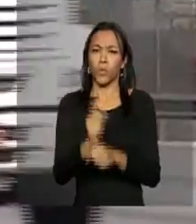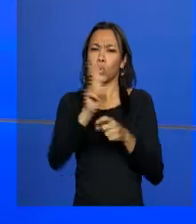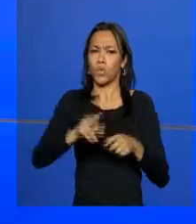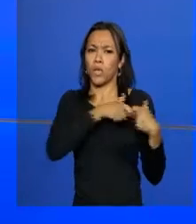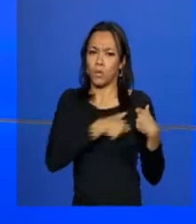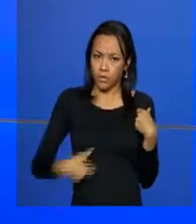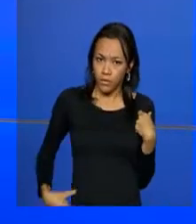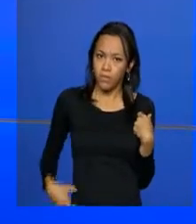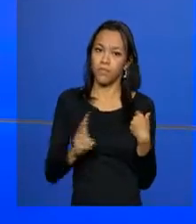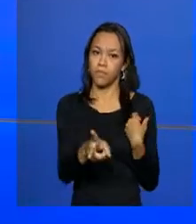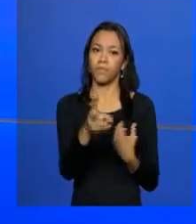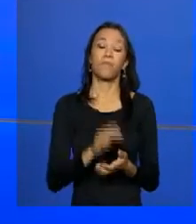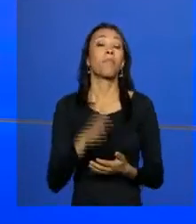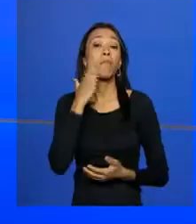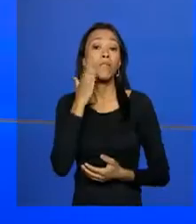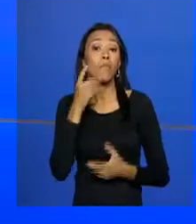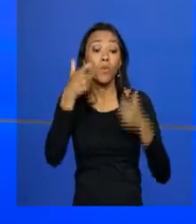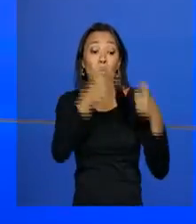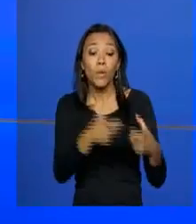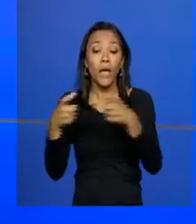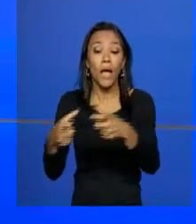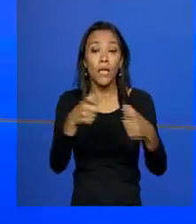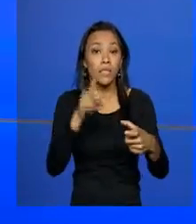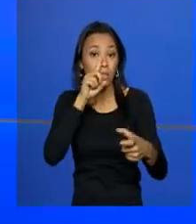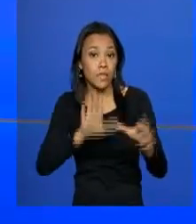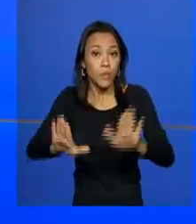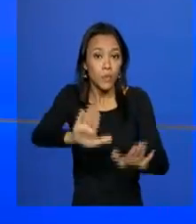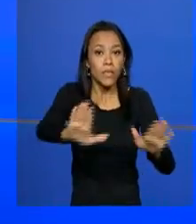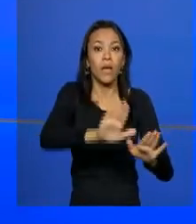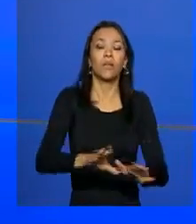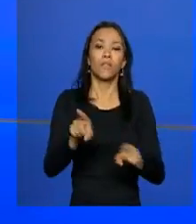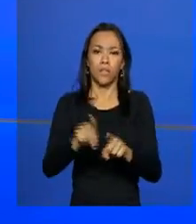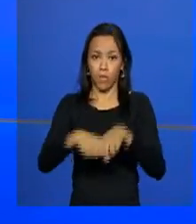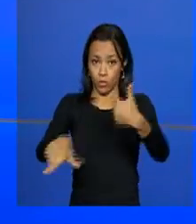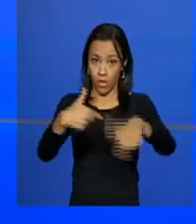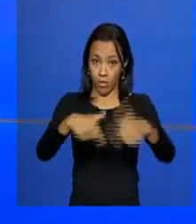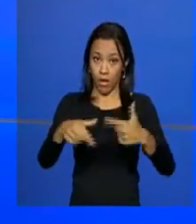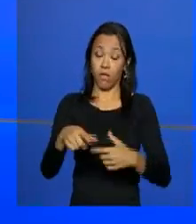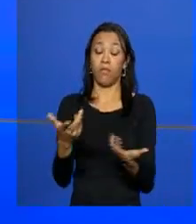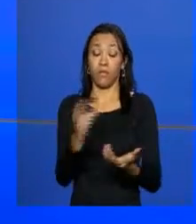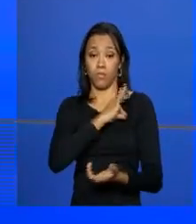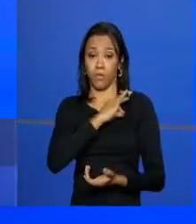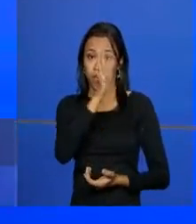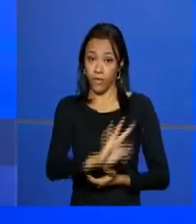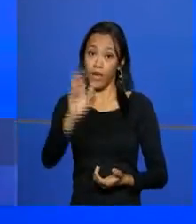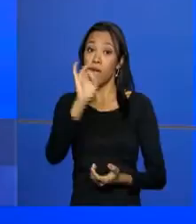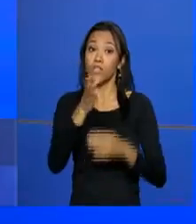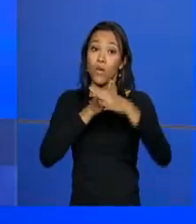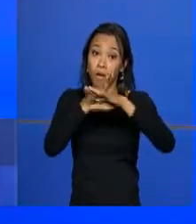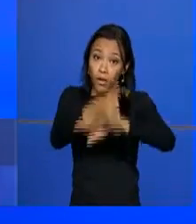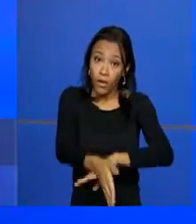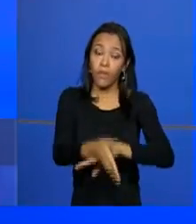Para saber os trechos com restrição de tráfego e os detalhes da Operação Semana Santa, é só acessar o site da